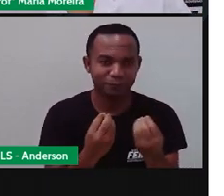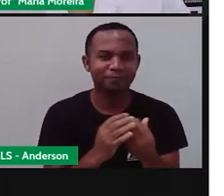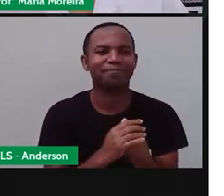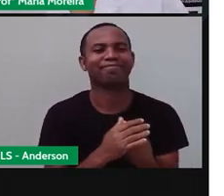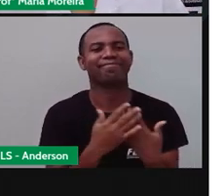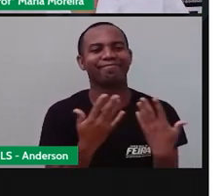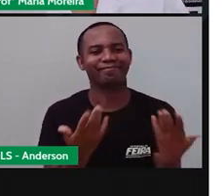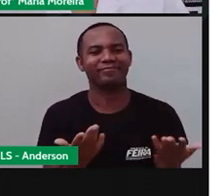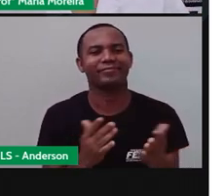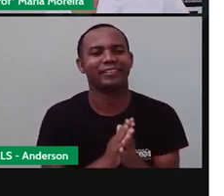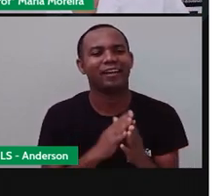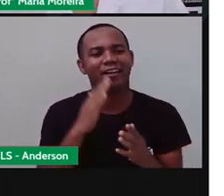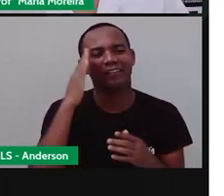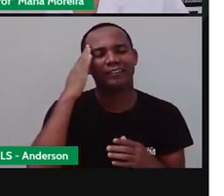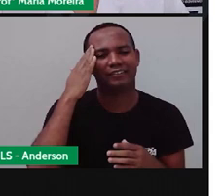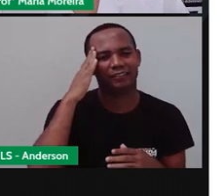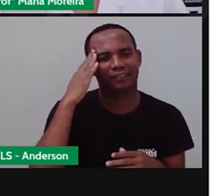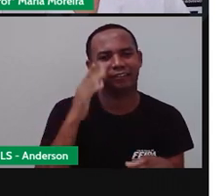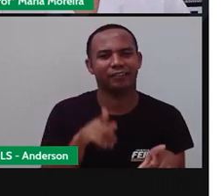o quê? O compreendam.